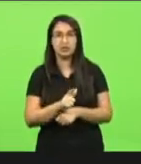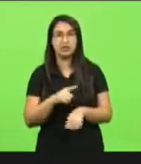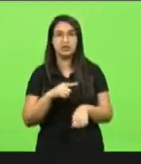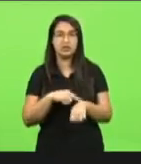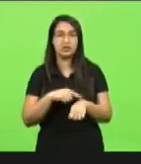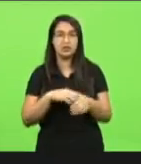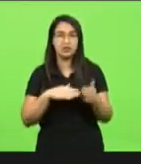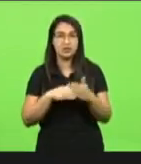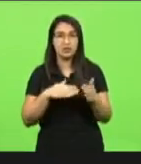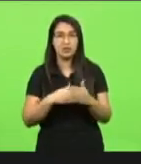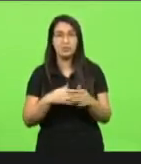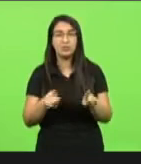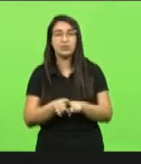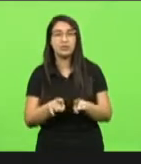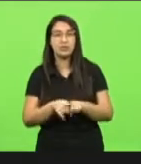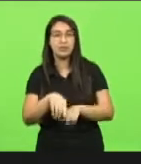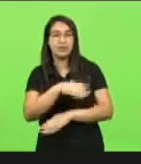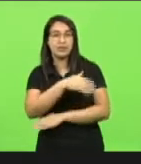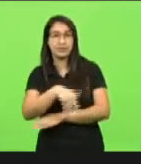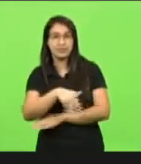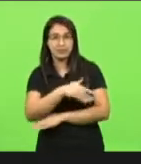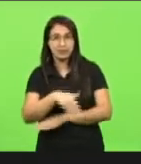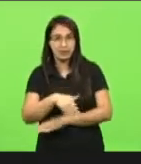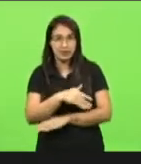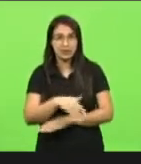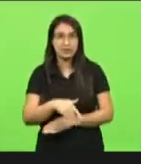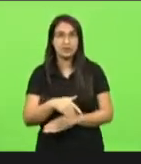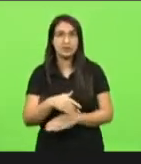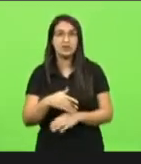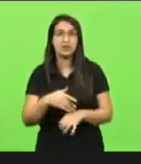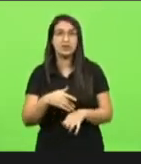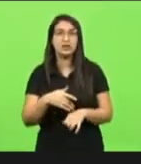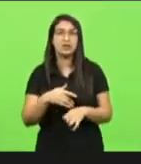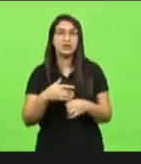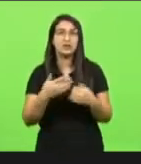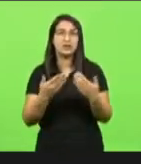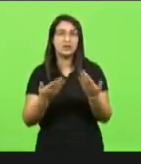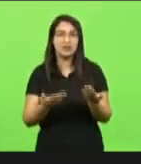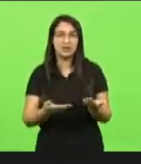é a questão do reajuste do déficit inflacionário sete anos